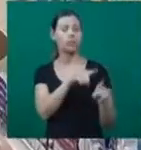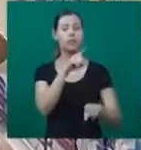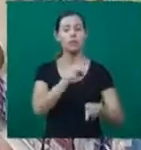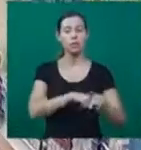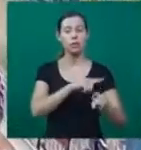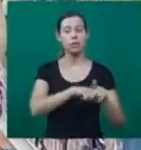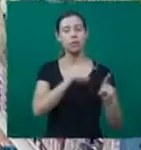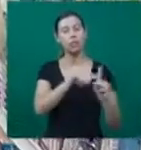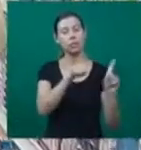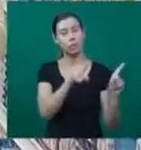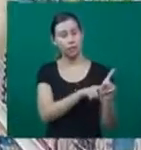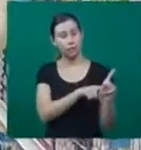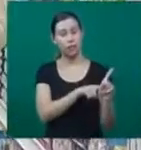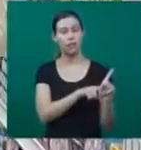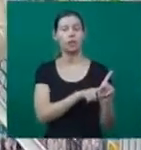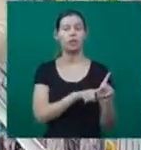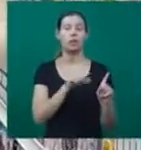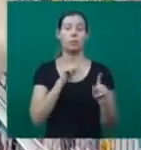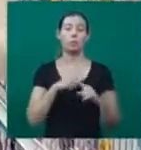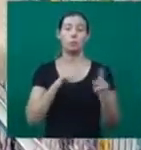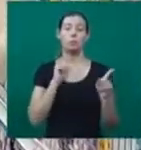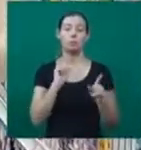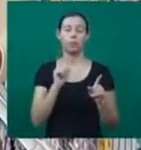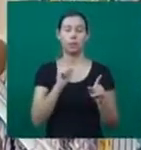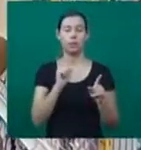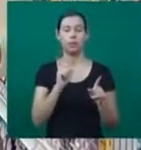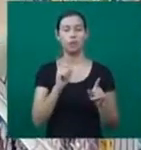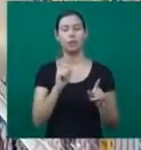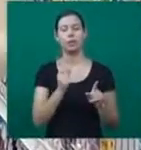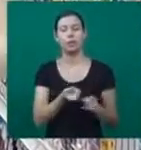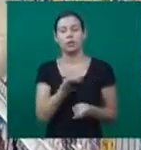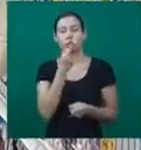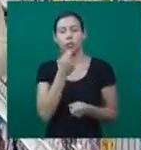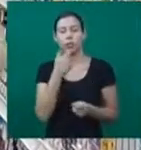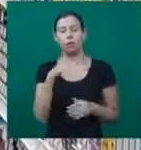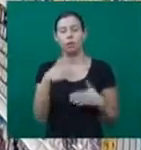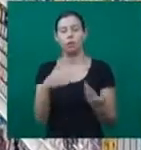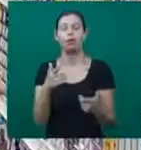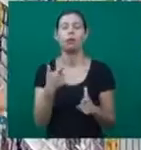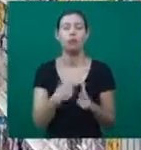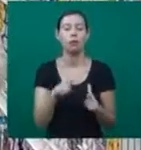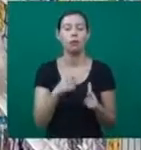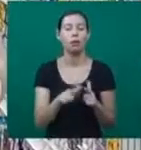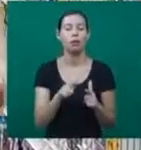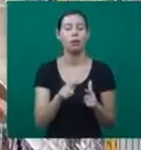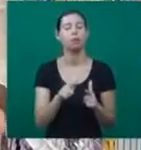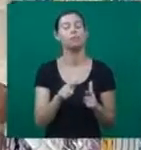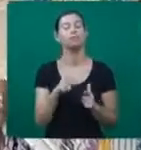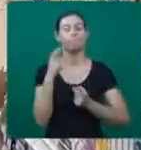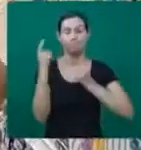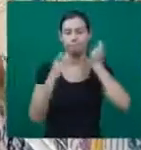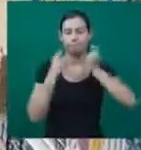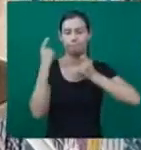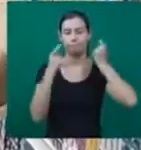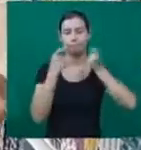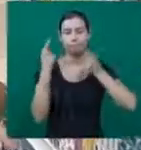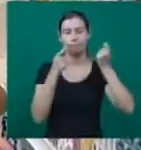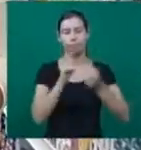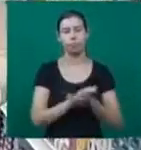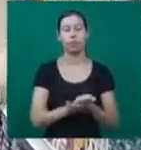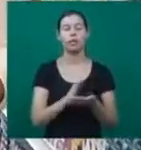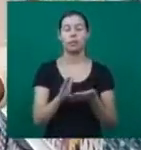efeitos colaterais sempre foram um fator complicador. Nos últimos anos, muitas estão mais interessadas em métodos